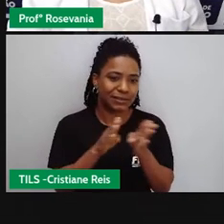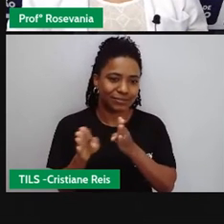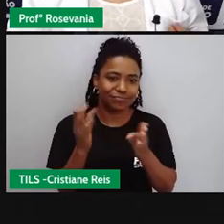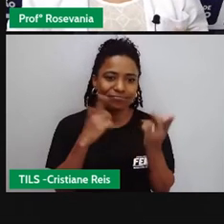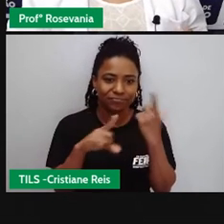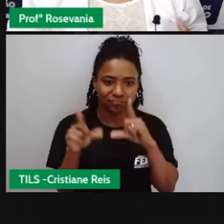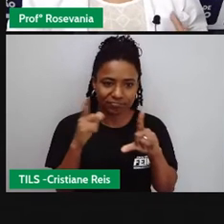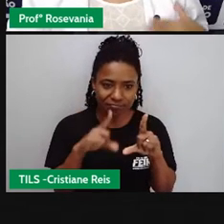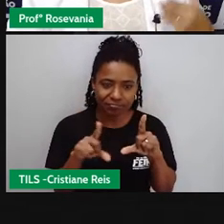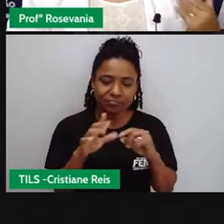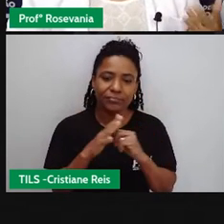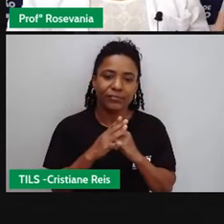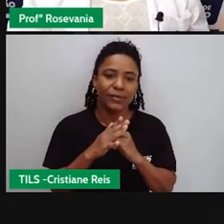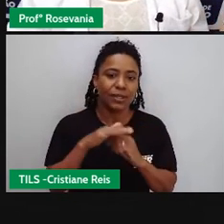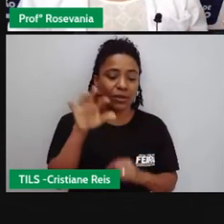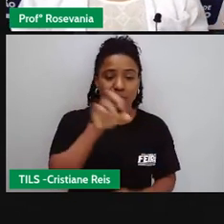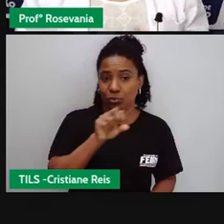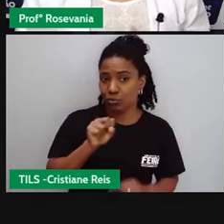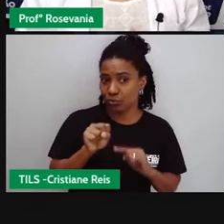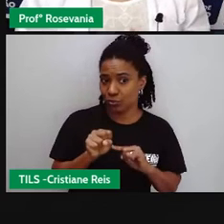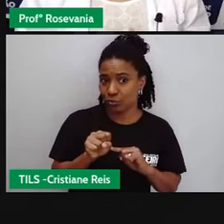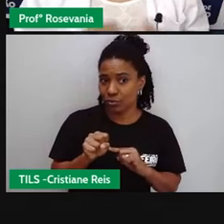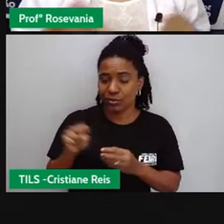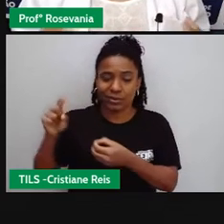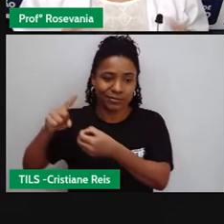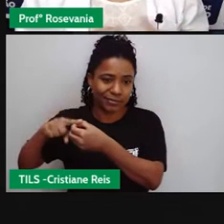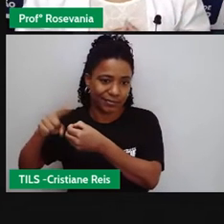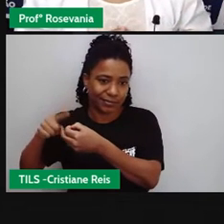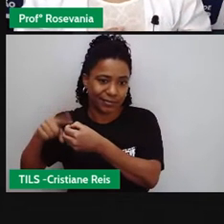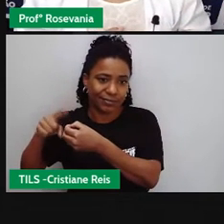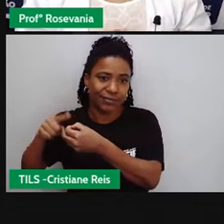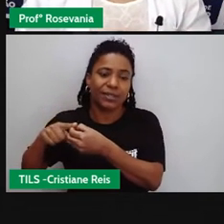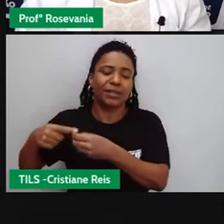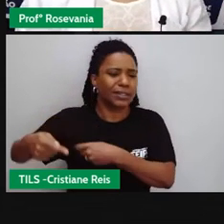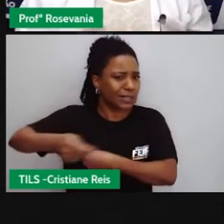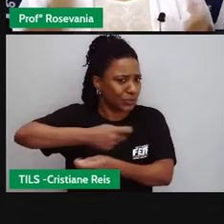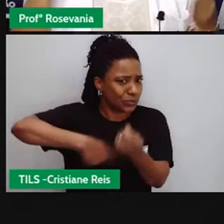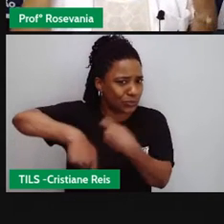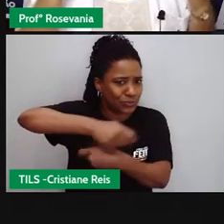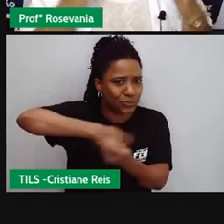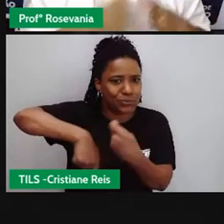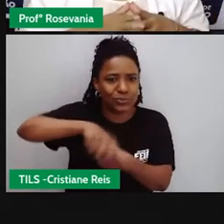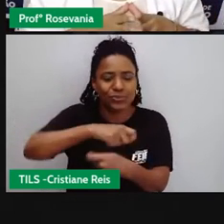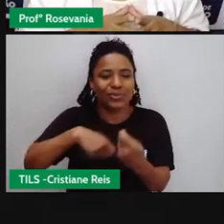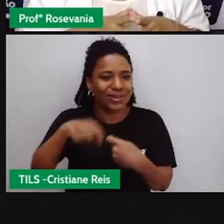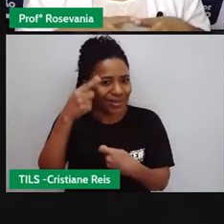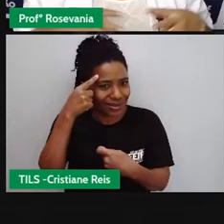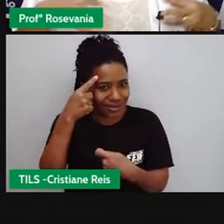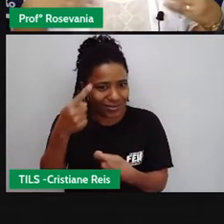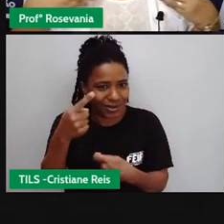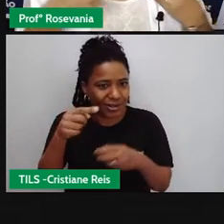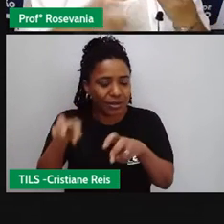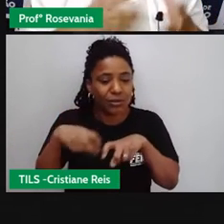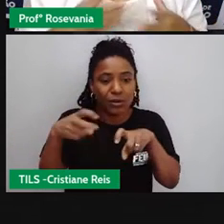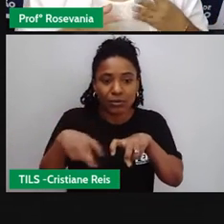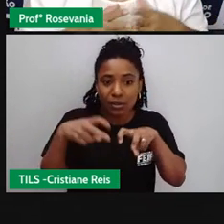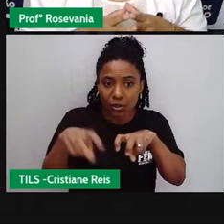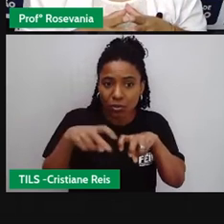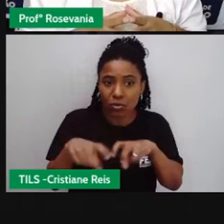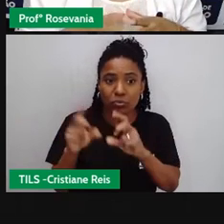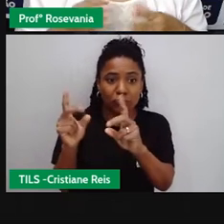ainda é do espaço do campo, ainda leva em consideração todo o agronegócio que tem lá e todo esse